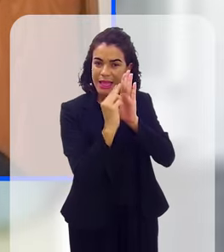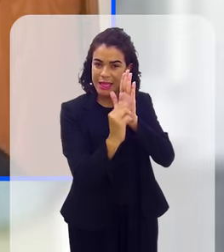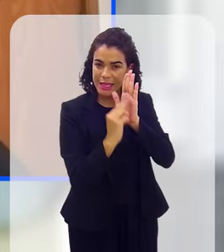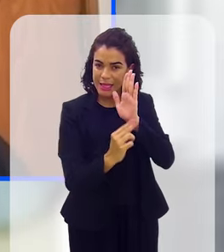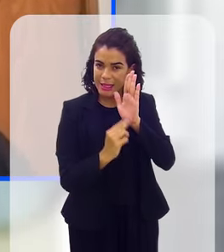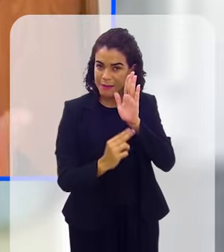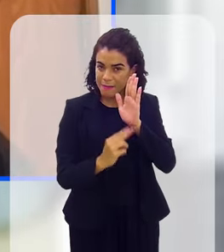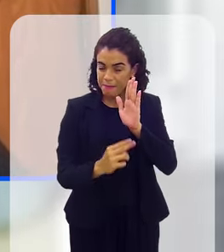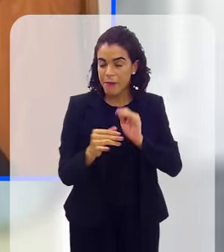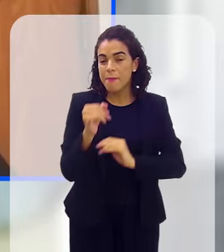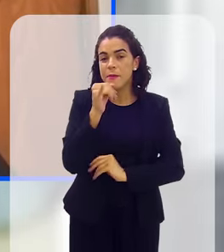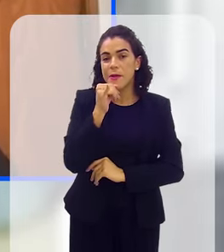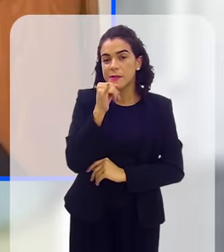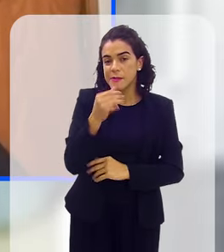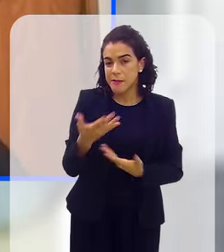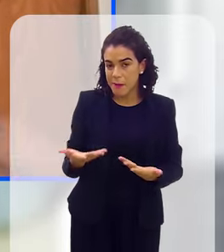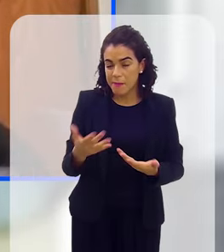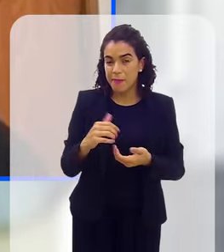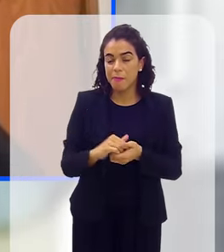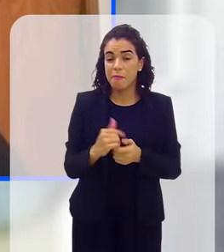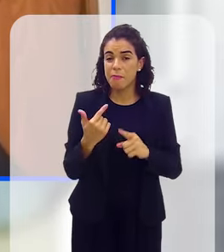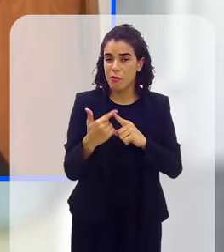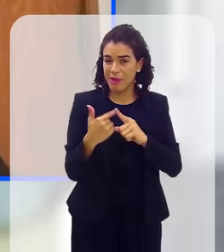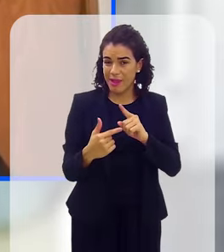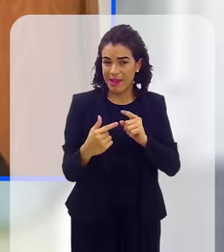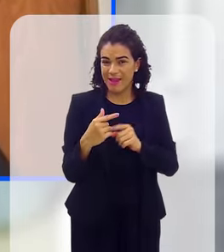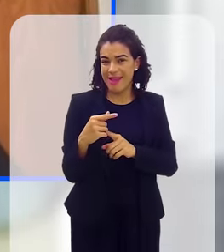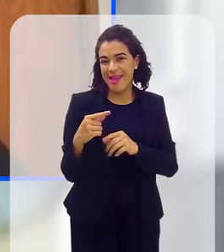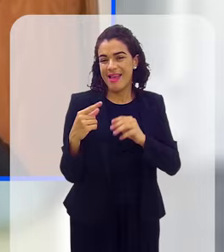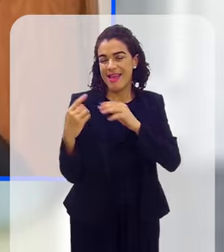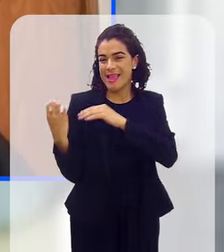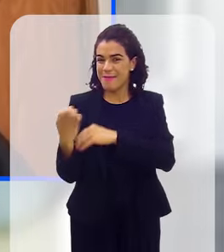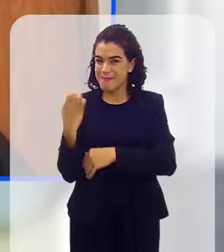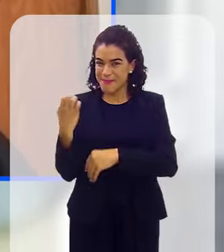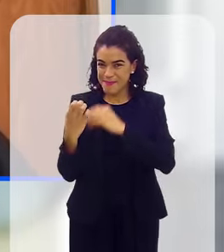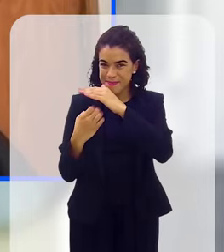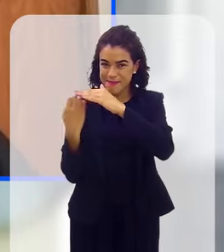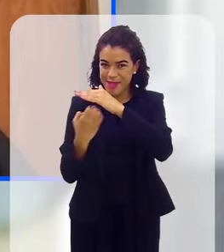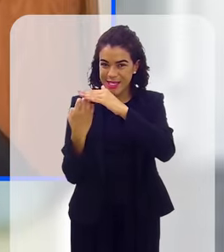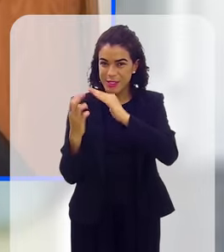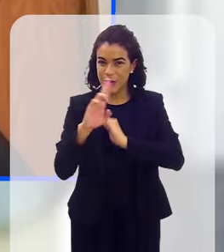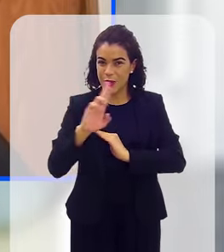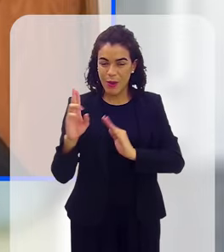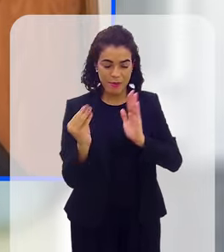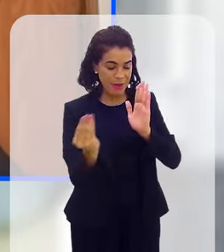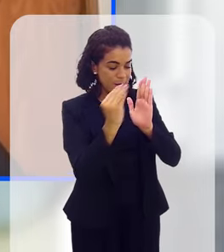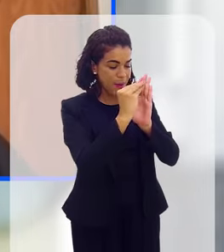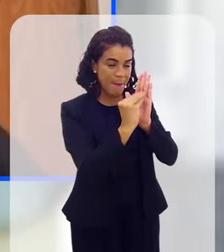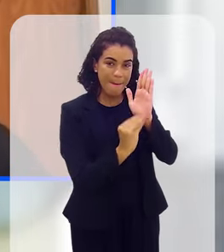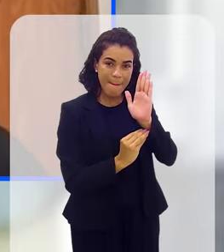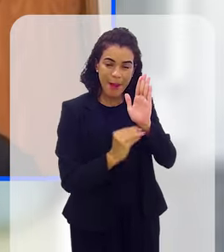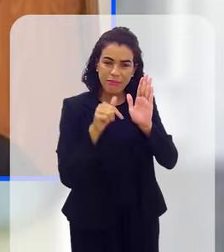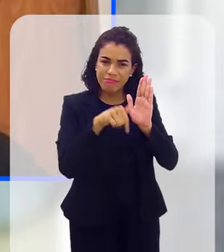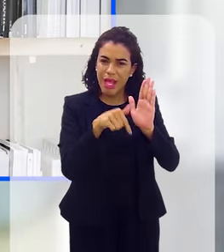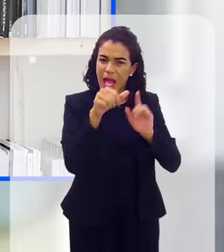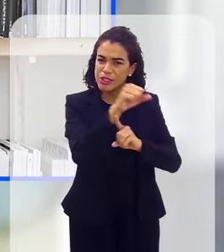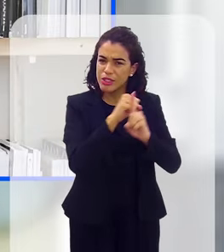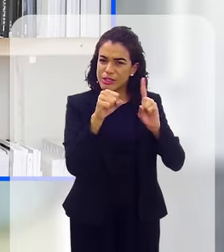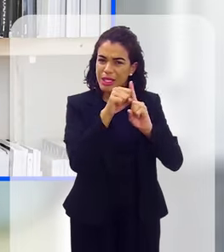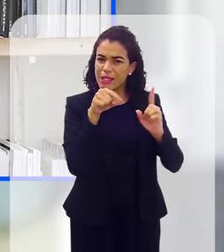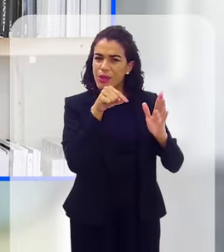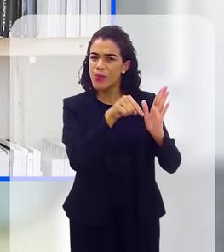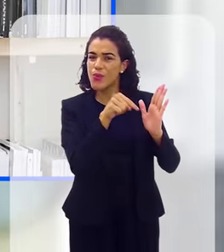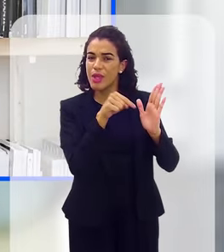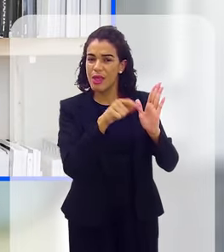pensados. Há exemplo, porque essa lista ela é tratada pela sociedade como um